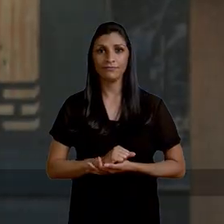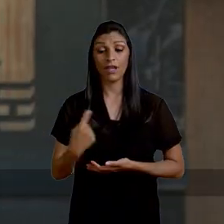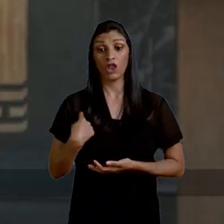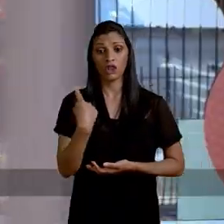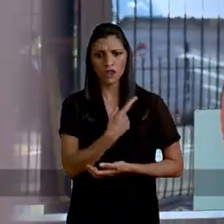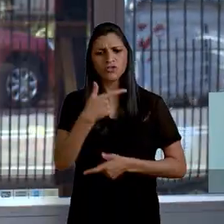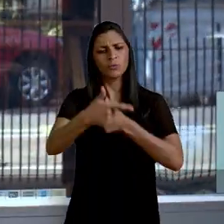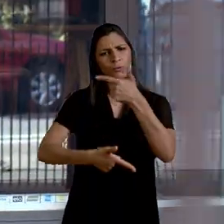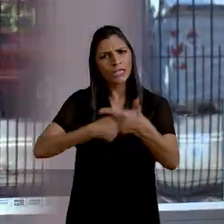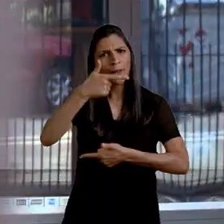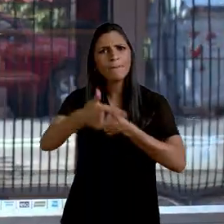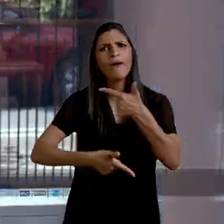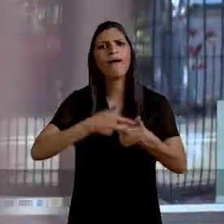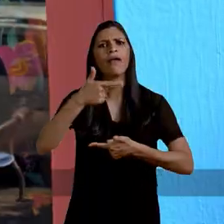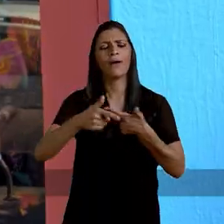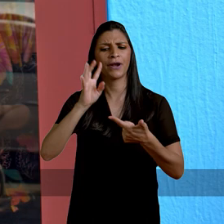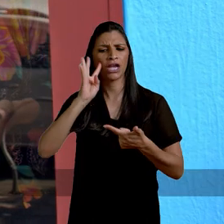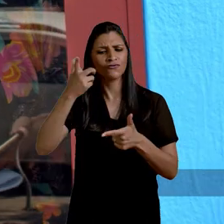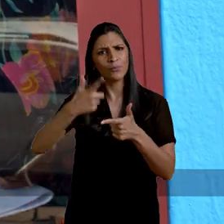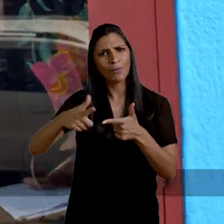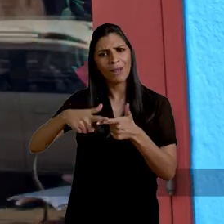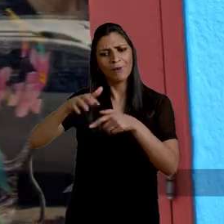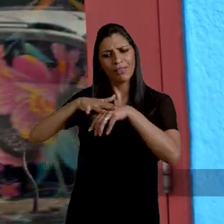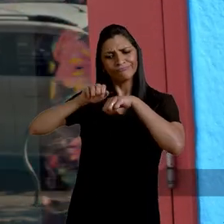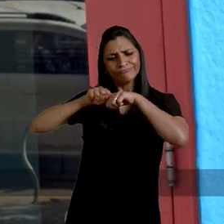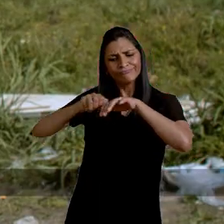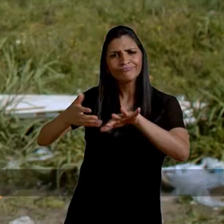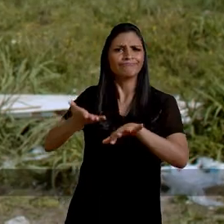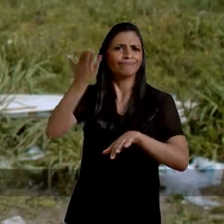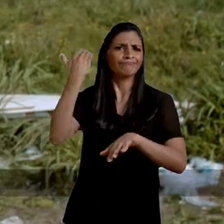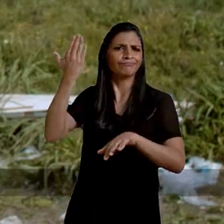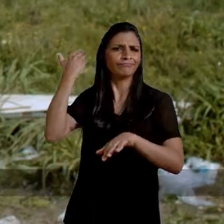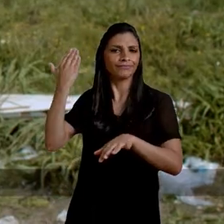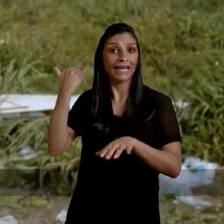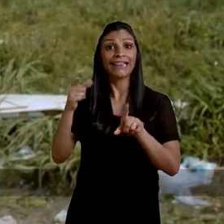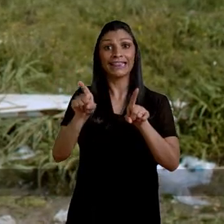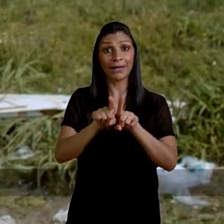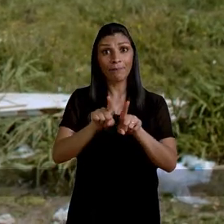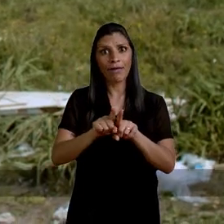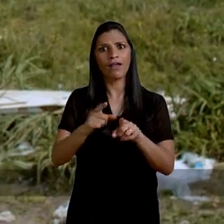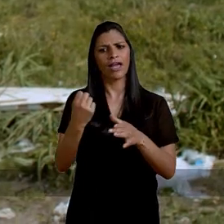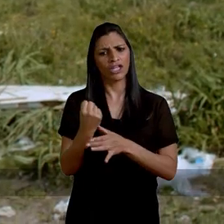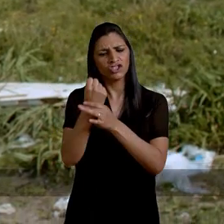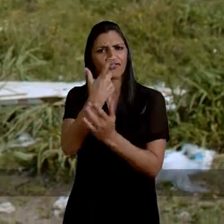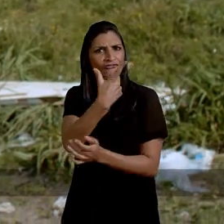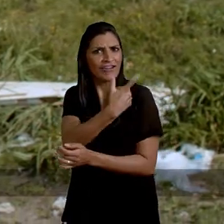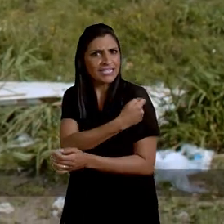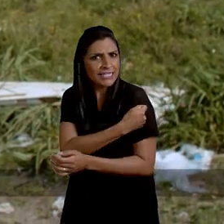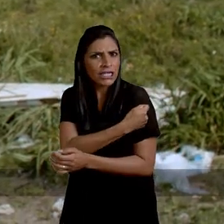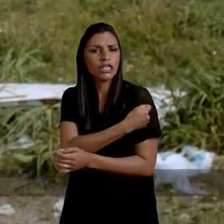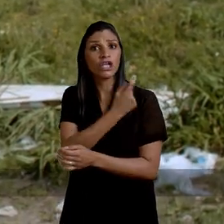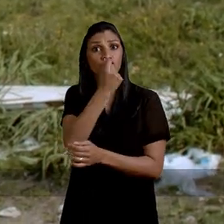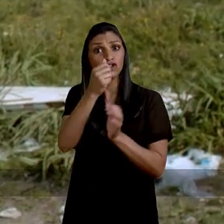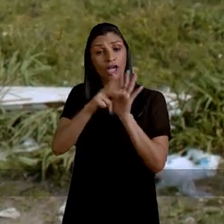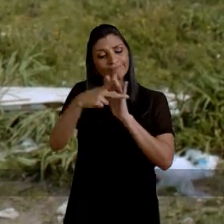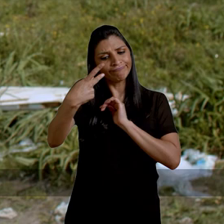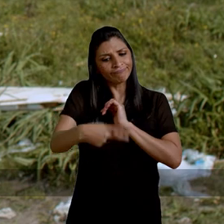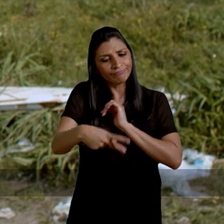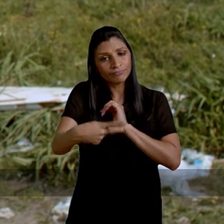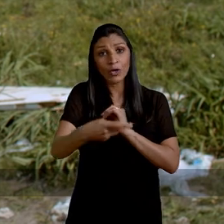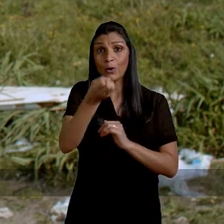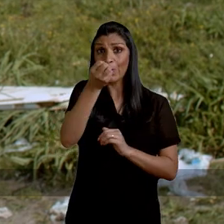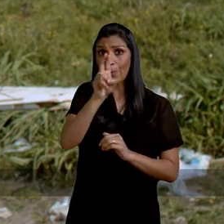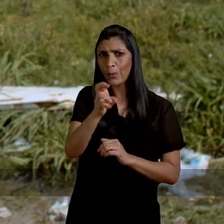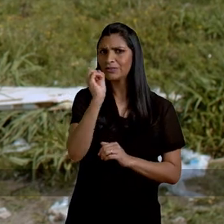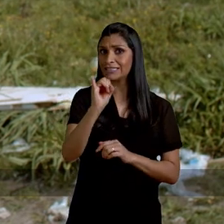Vamos trabalhar para consertar os estragos da pandemia desde o primeiro dia. Garantir a vacina assim que ela sair com nossos recursos